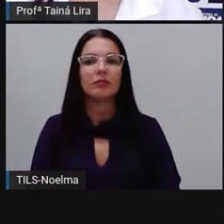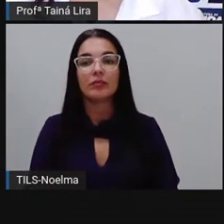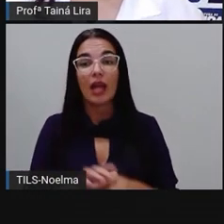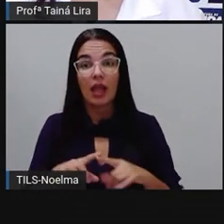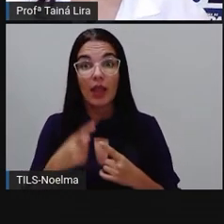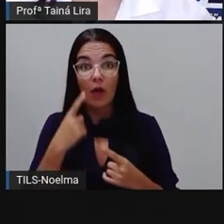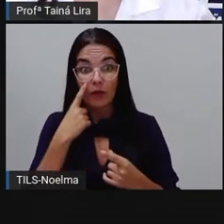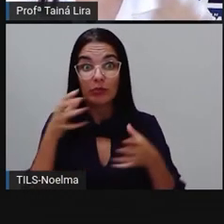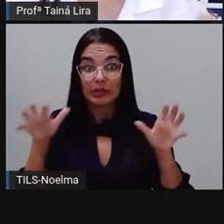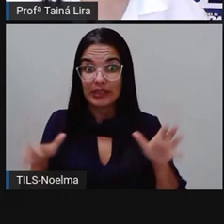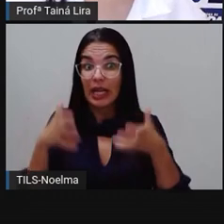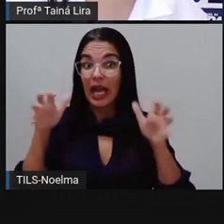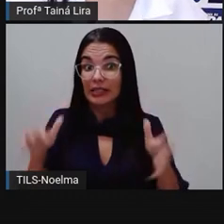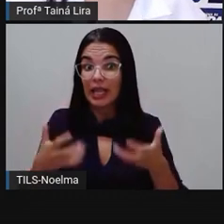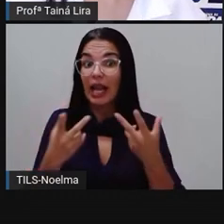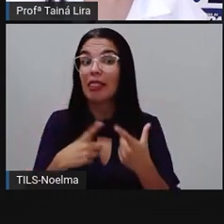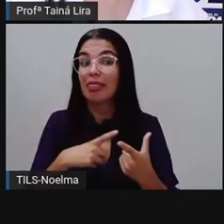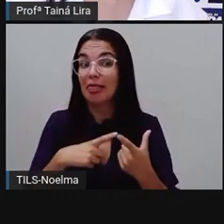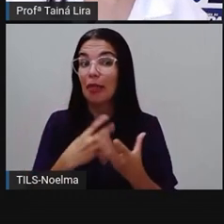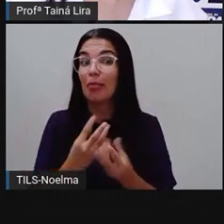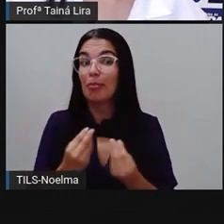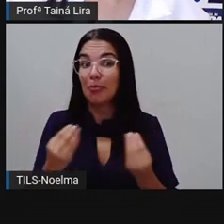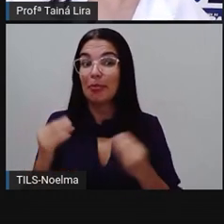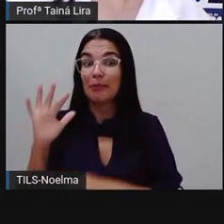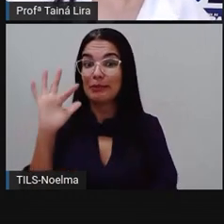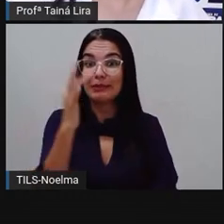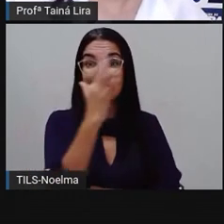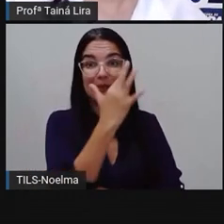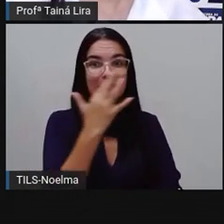nessa salada aqui, a gente tem várias plantas, certo?